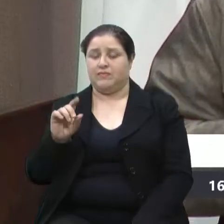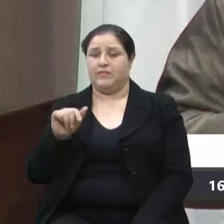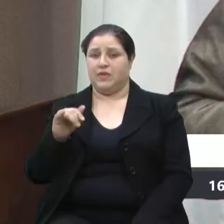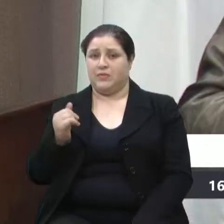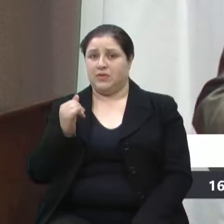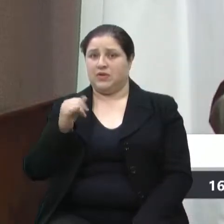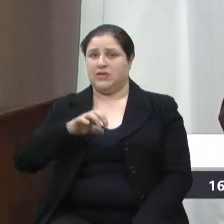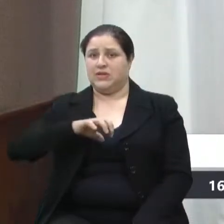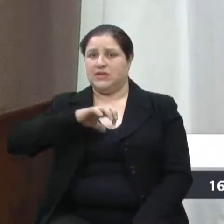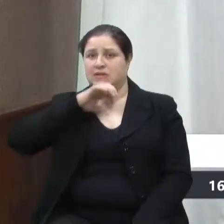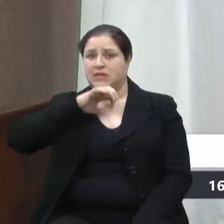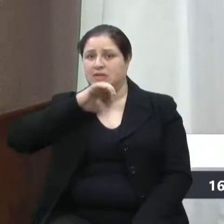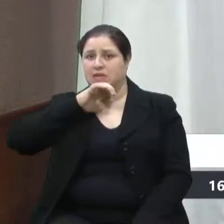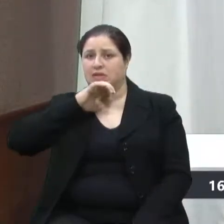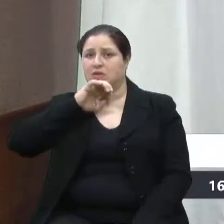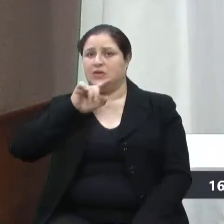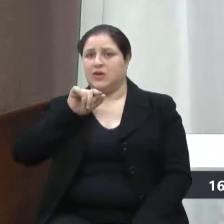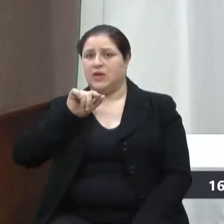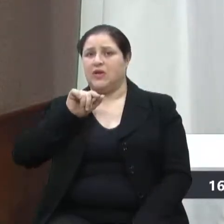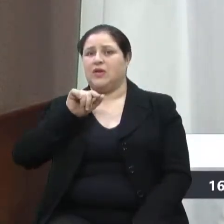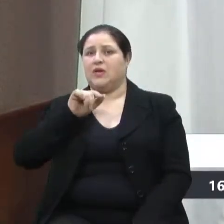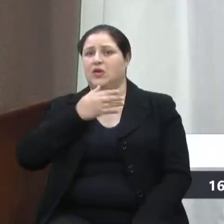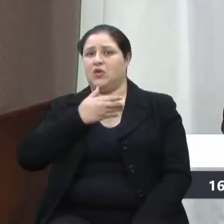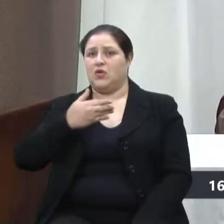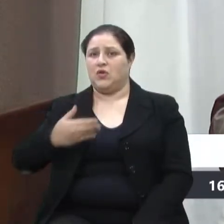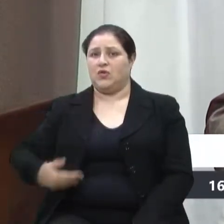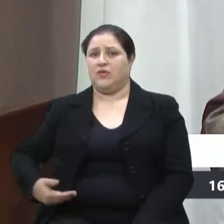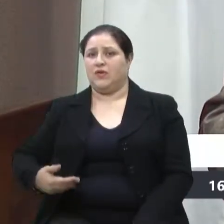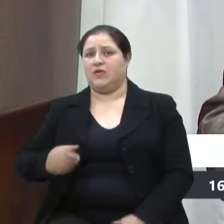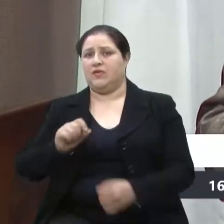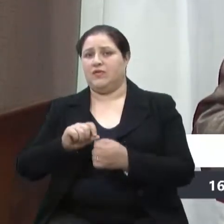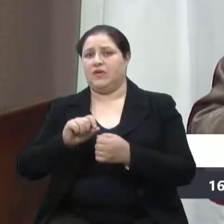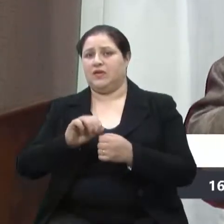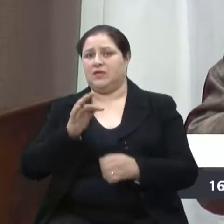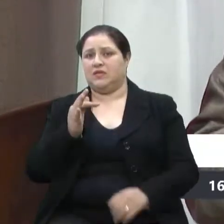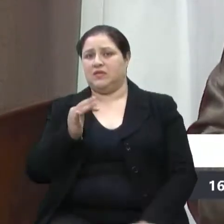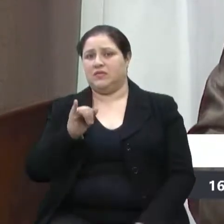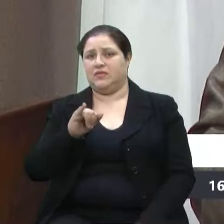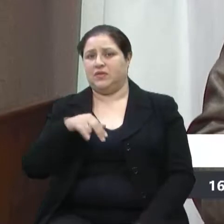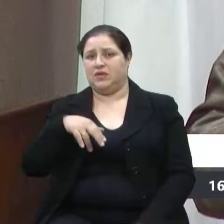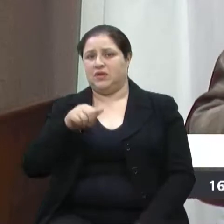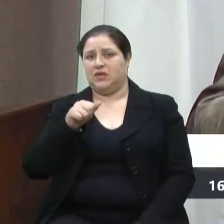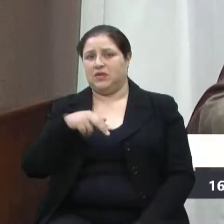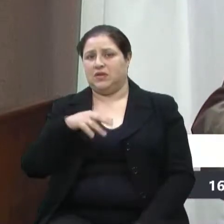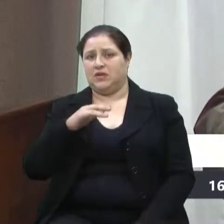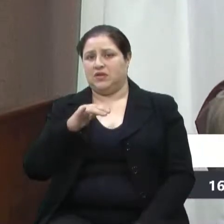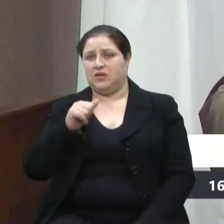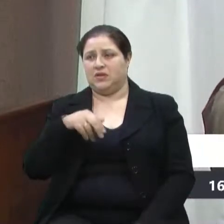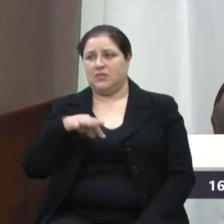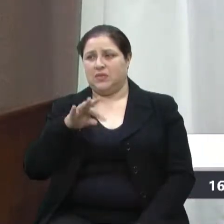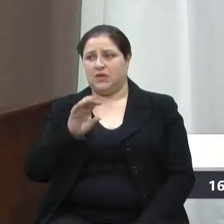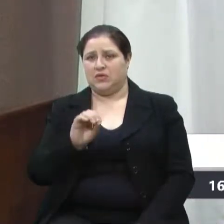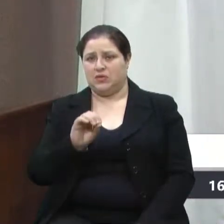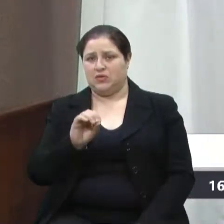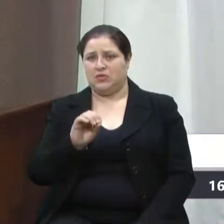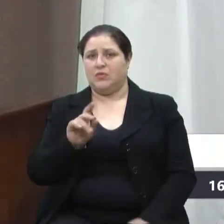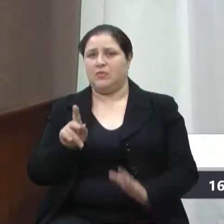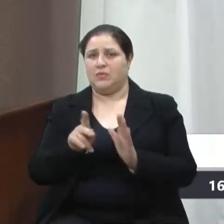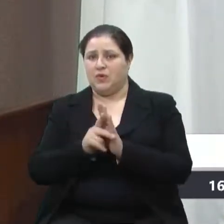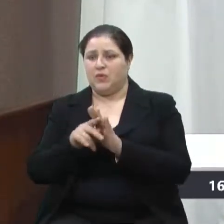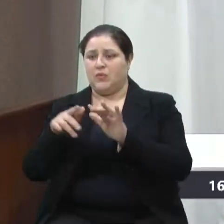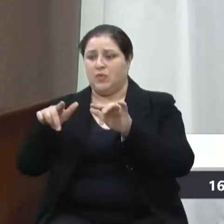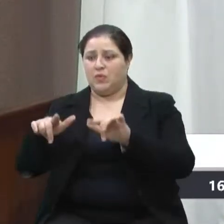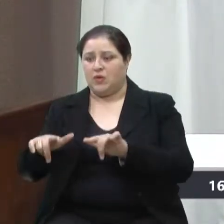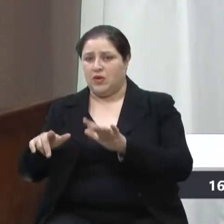financiados pelo Poder Público. Sejam financiados nos locais de áreas públicas.